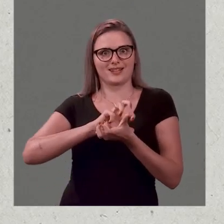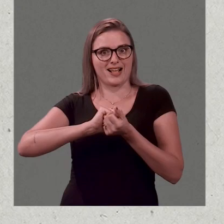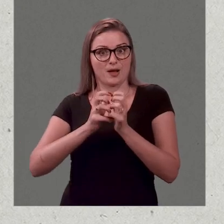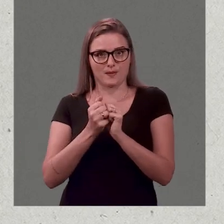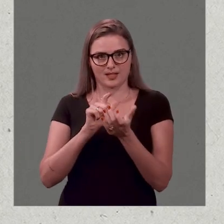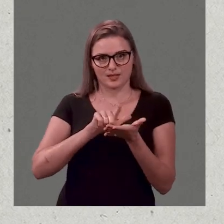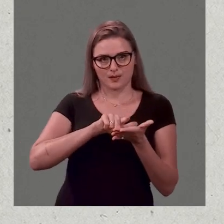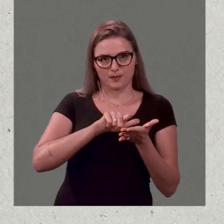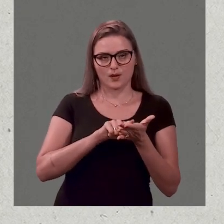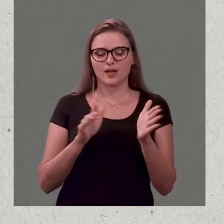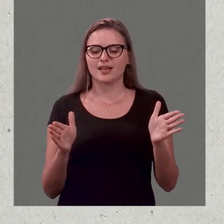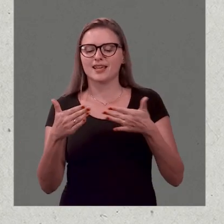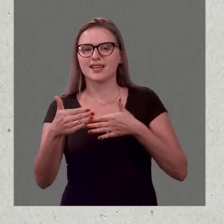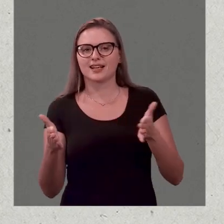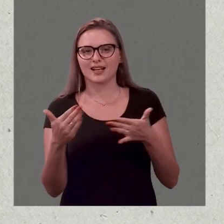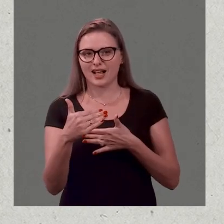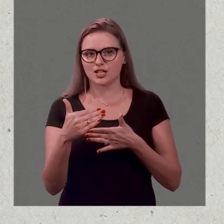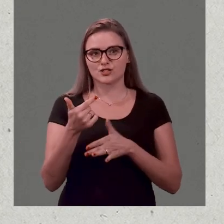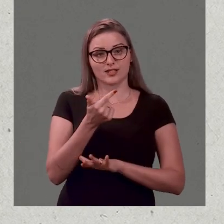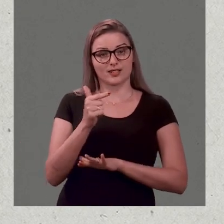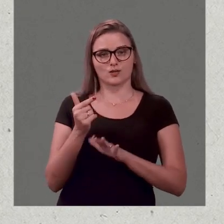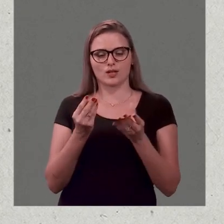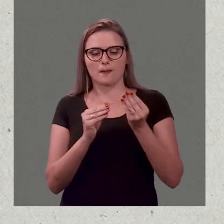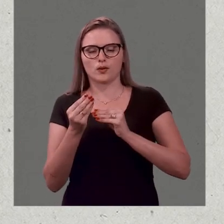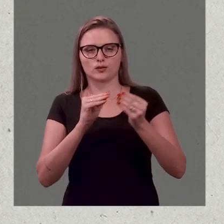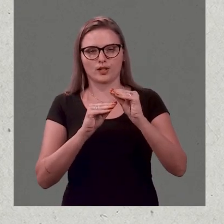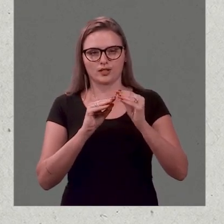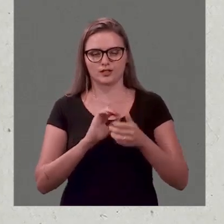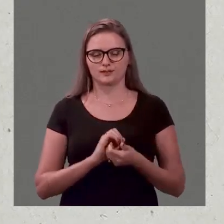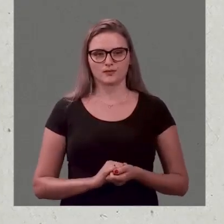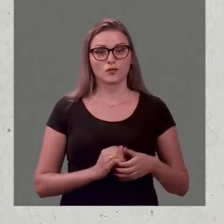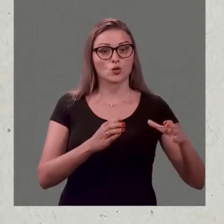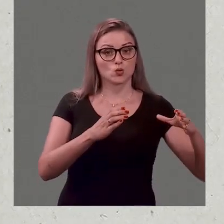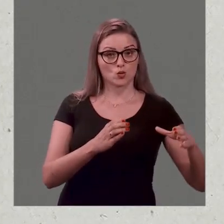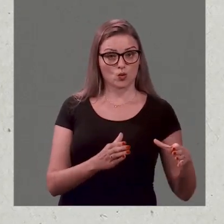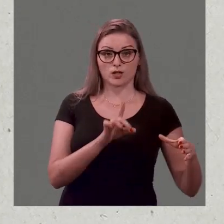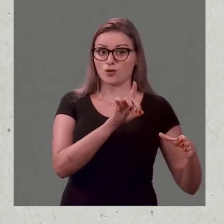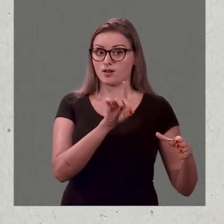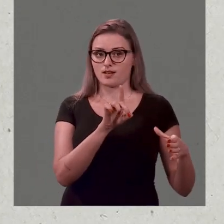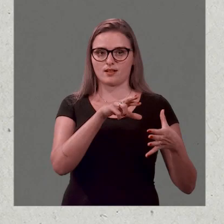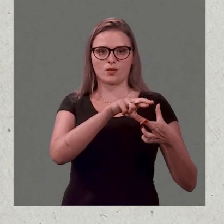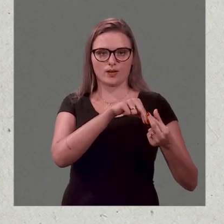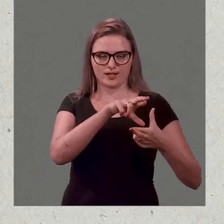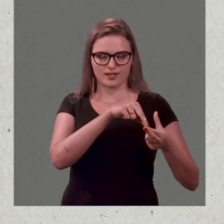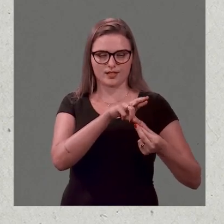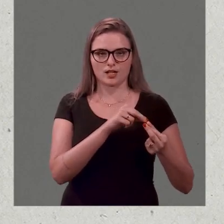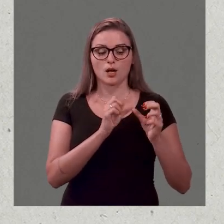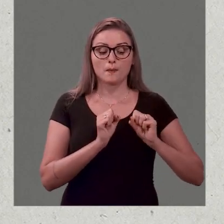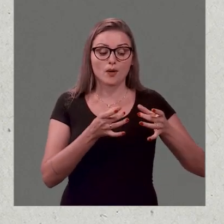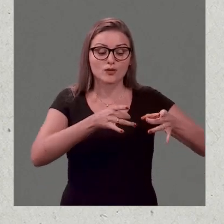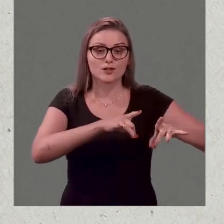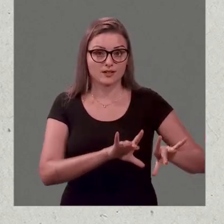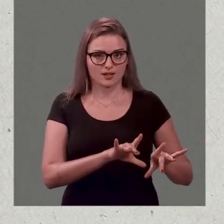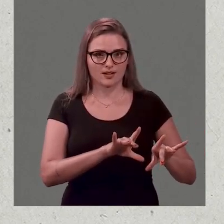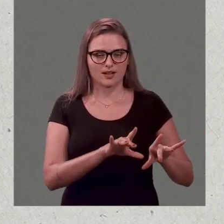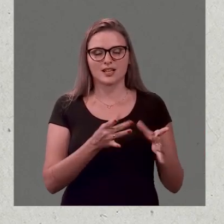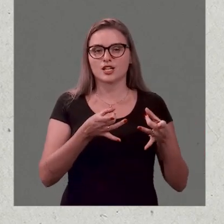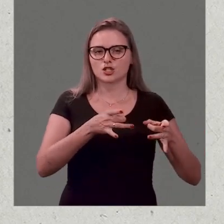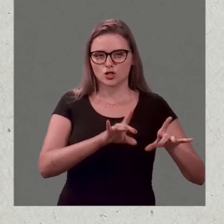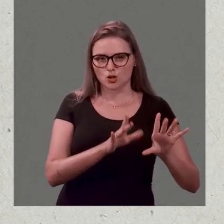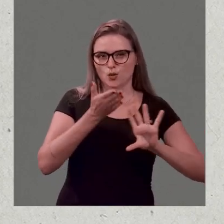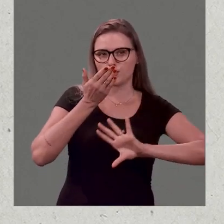amassar e caixas de papelão desmontadas. No coletor de não recicláveis, você pode colocar